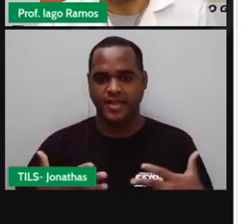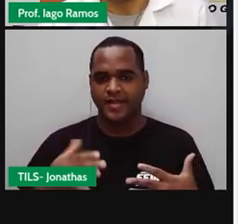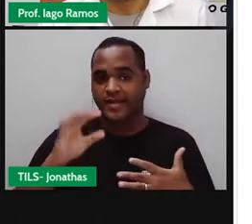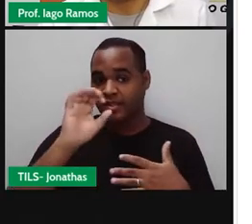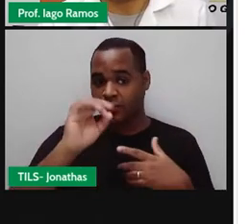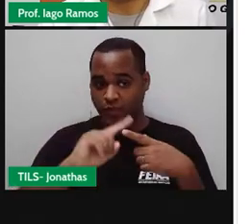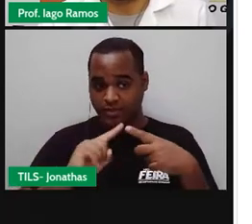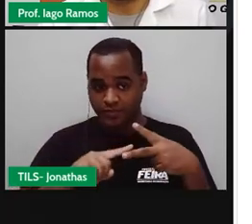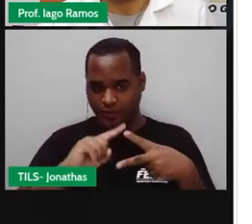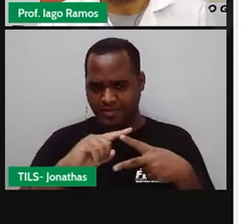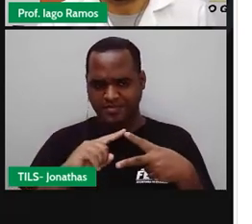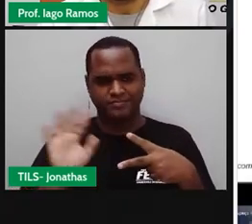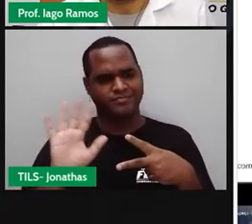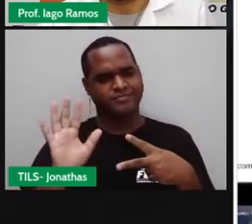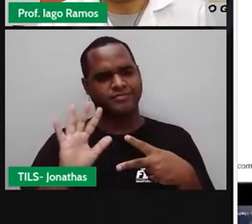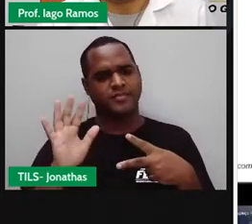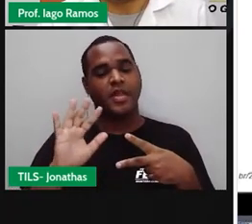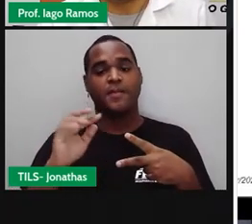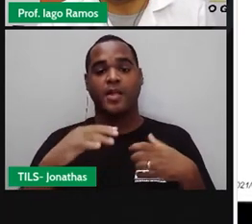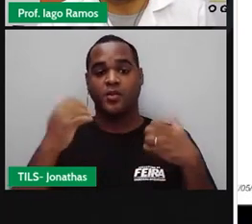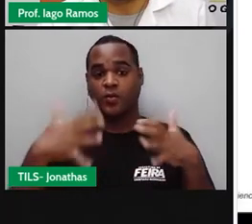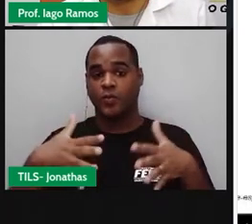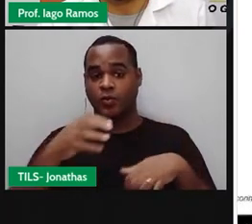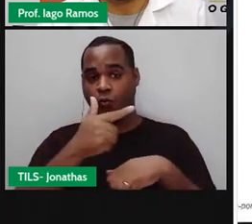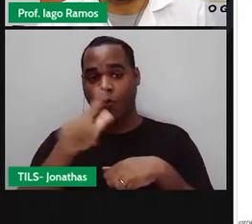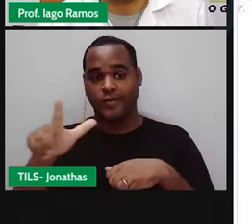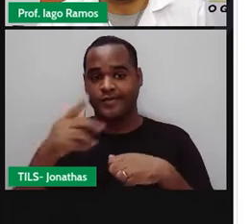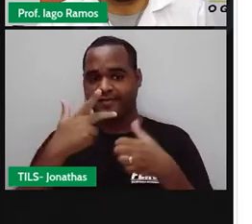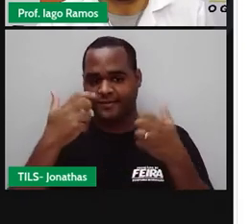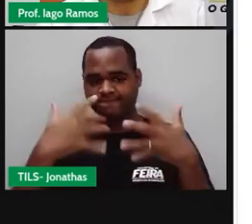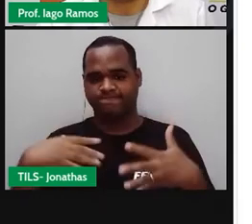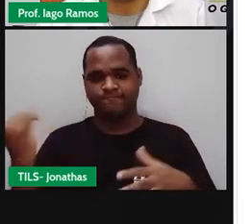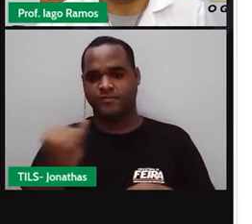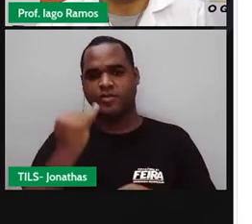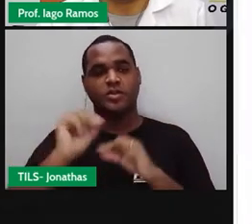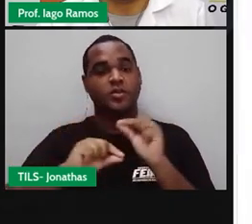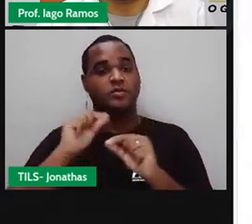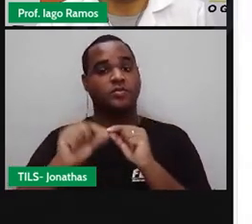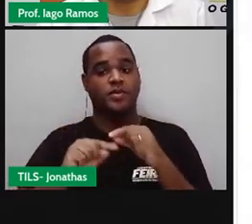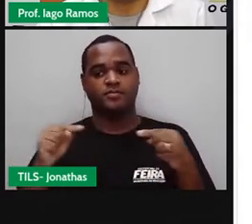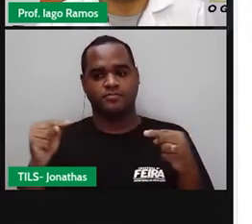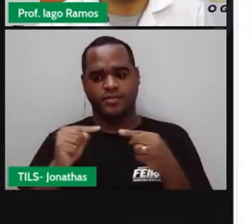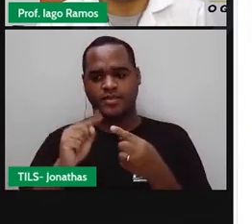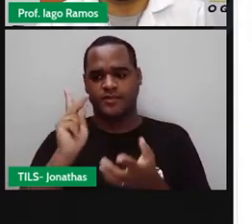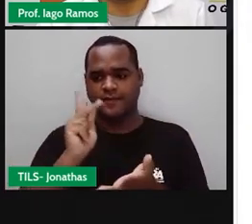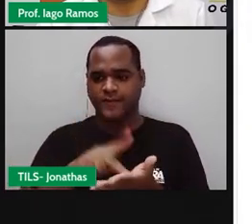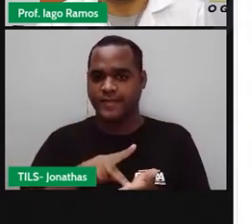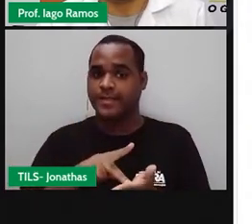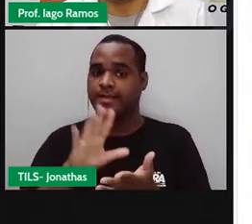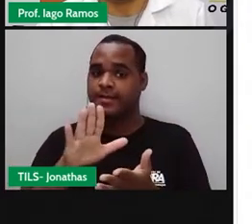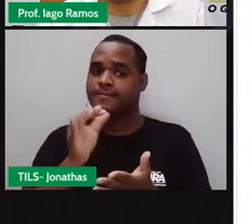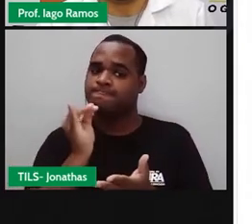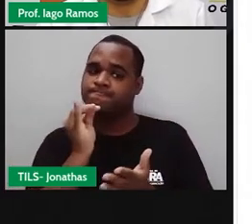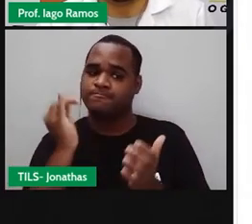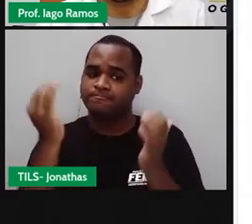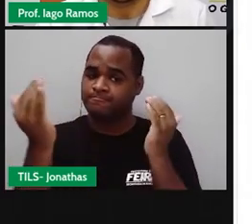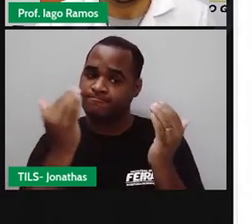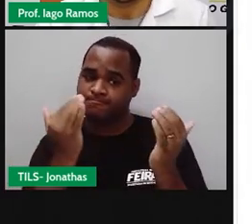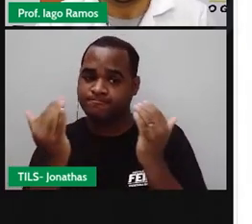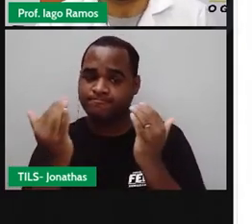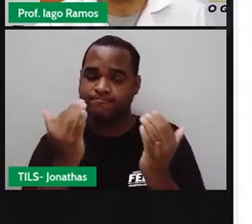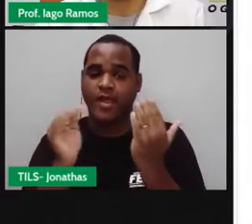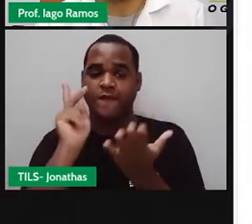É por isso que eu lhe trago outra situação agora. Situações essas hipotéticas, ok?